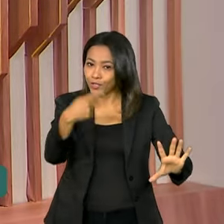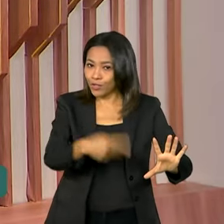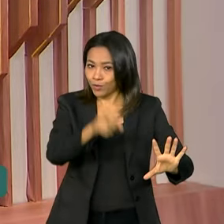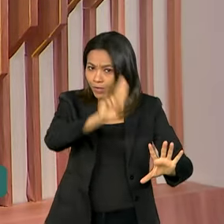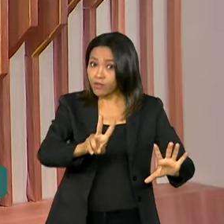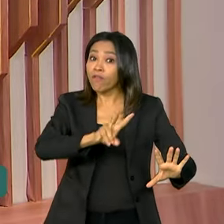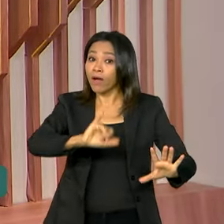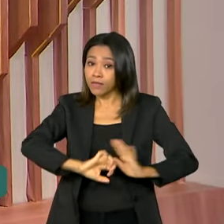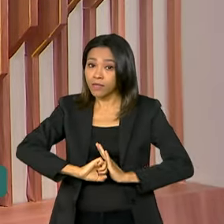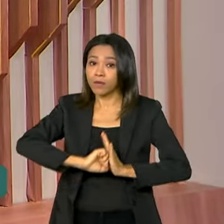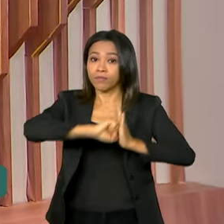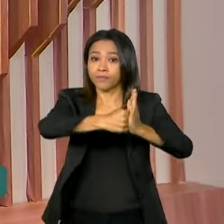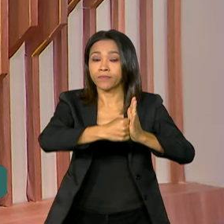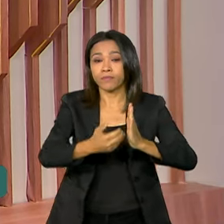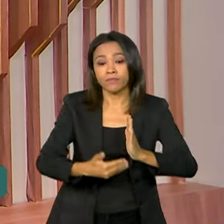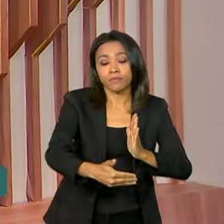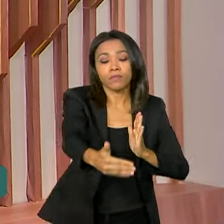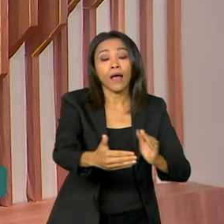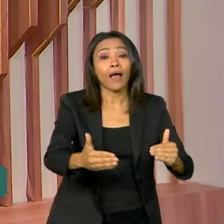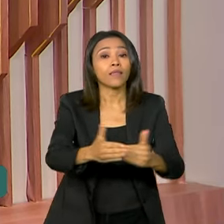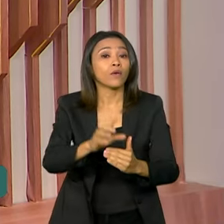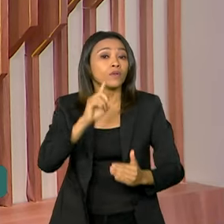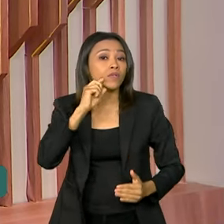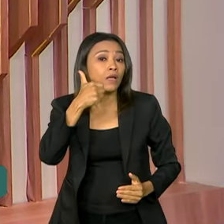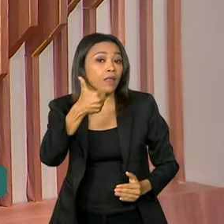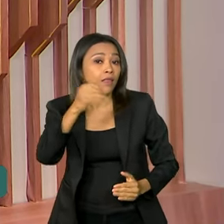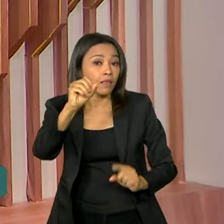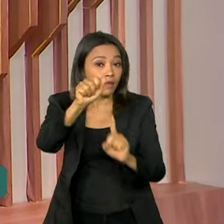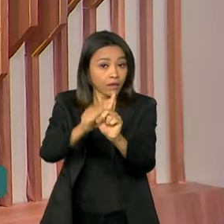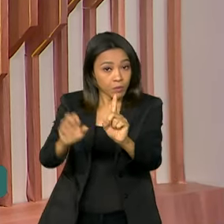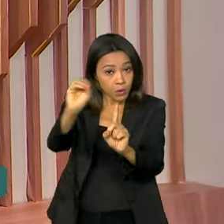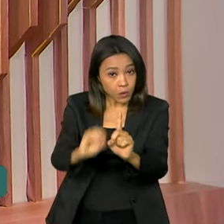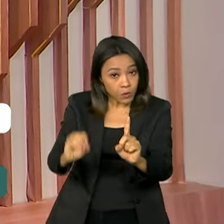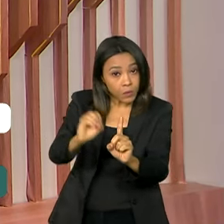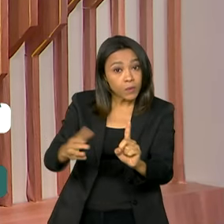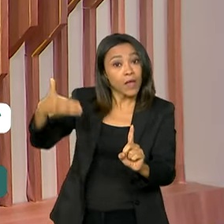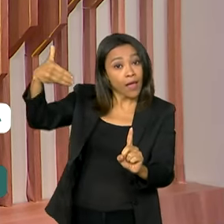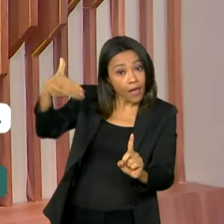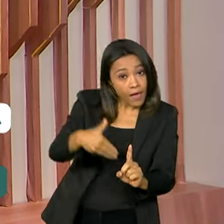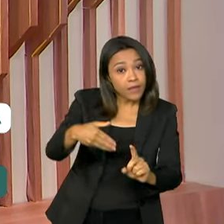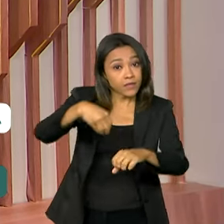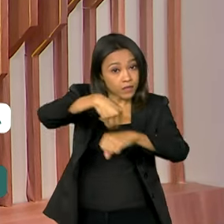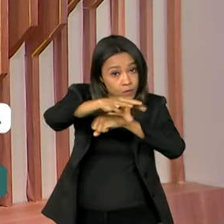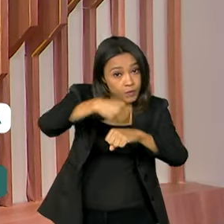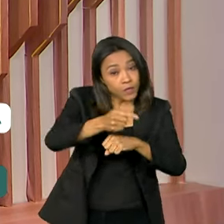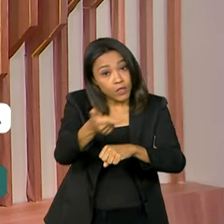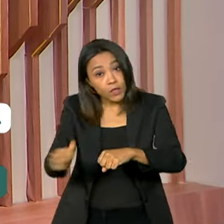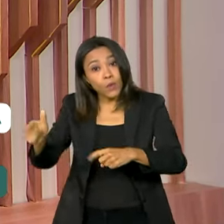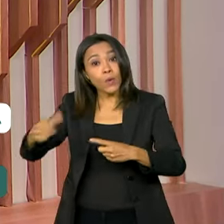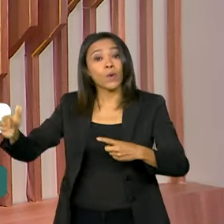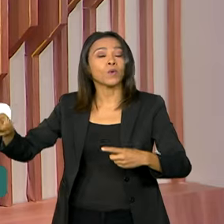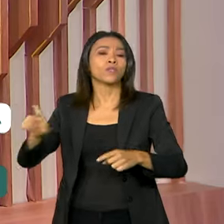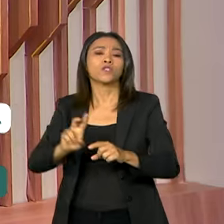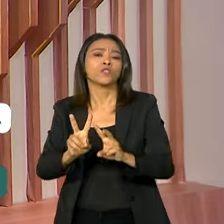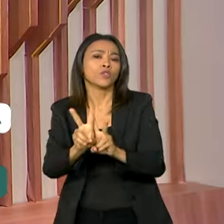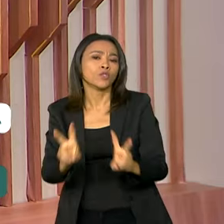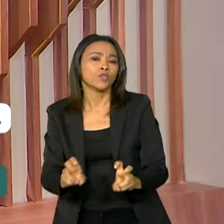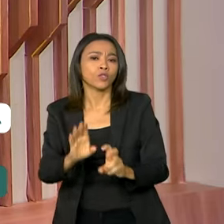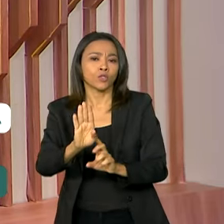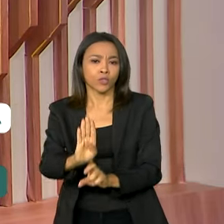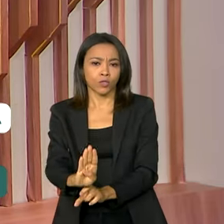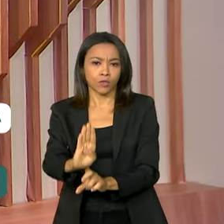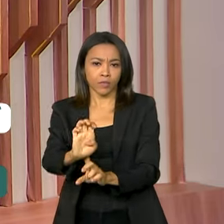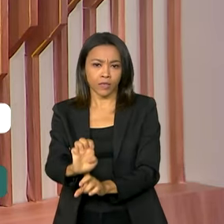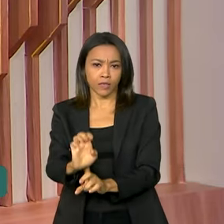sair do ar até o dia 10 de outubro. O anúncio dessa e de outras medidas sobre as chamadas BECs foi feito no Palácio do